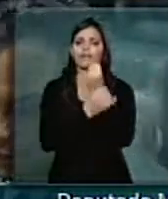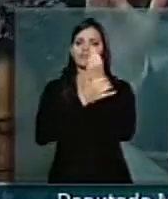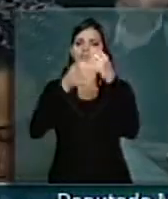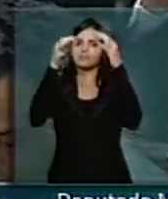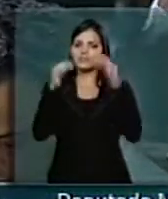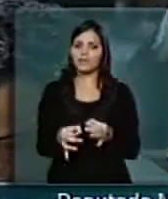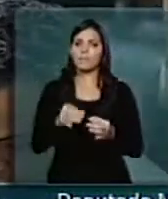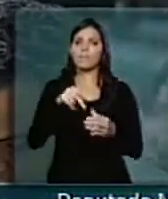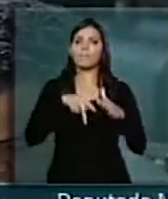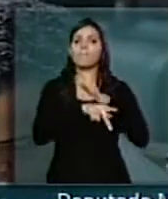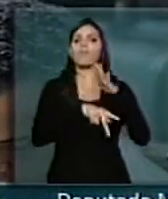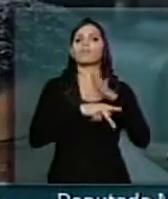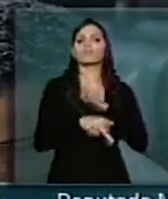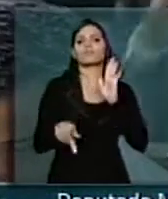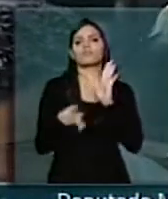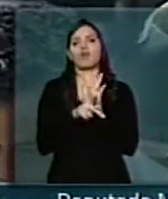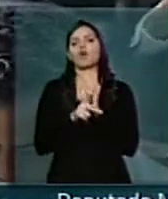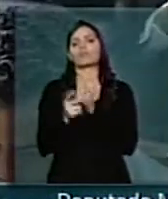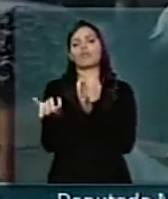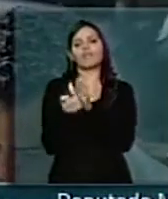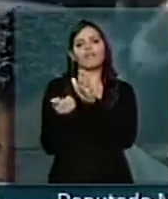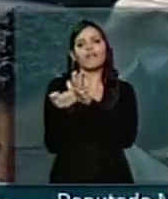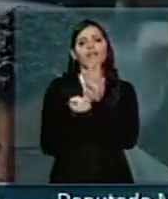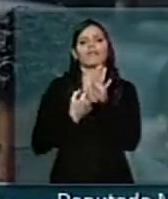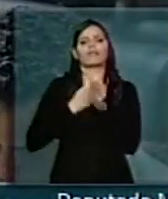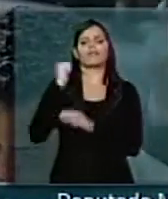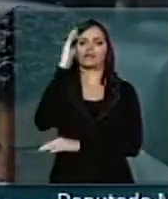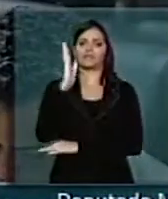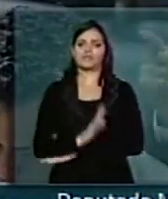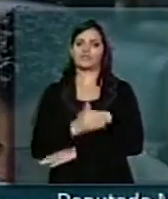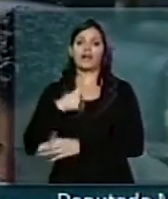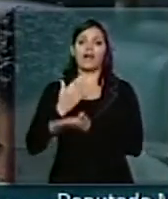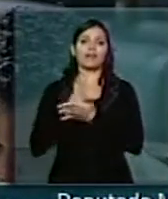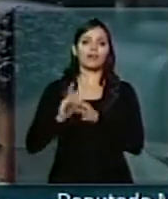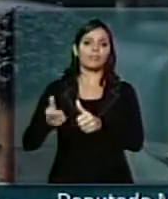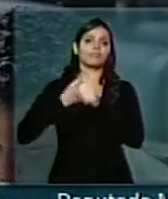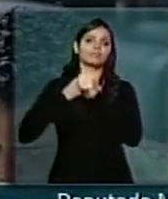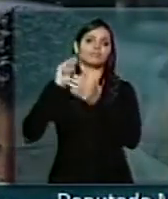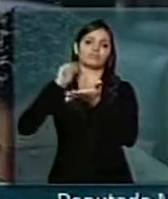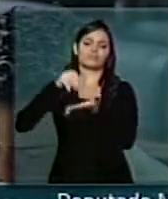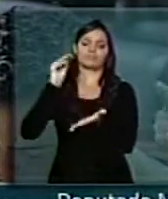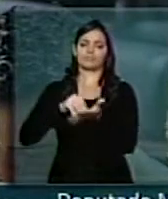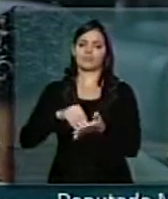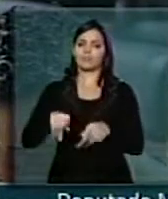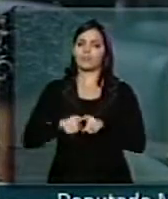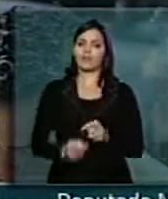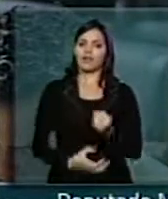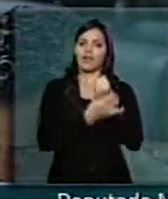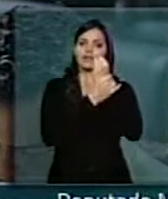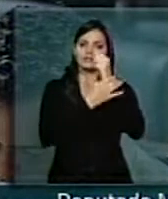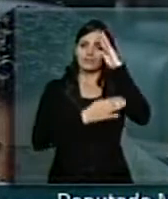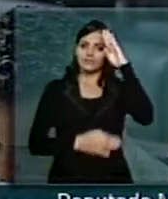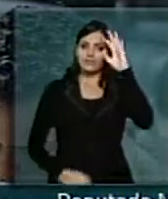poupança para o país, que estanque esse déficit, mas, principalmente, que garanta